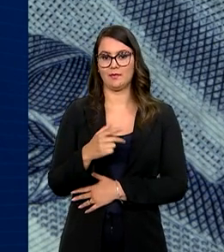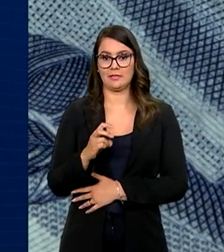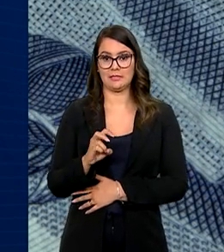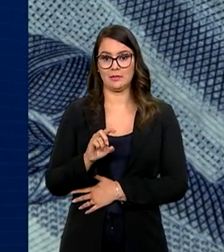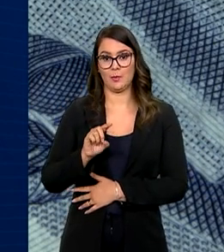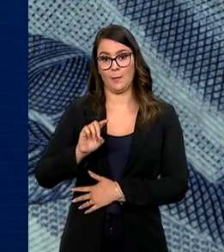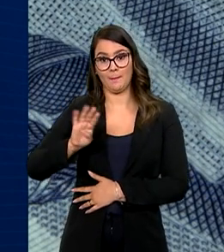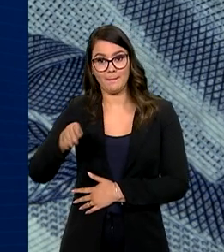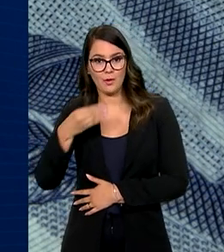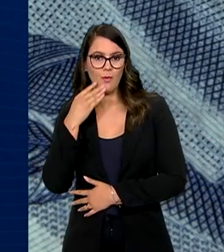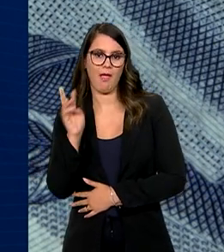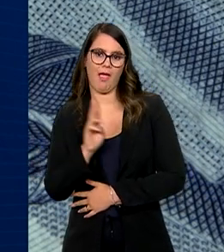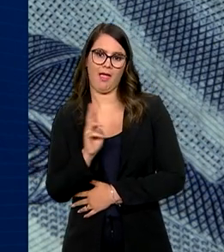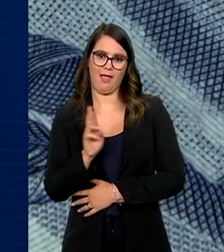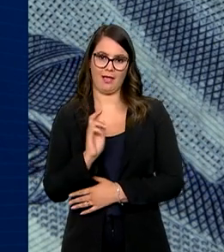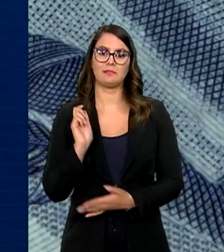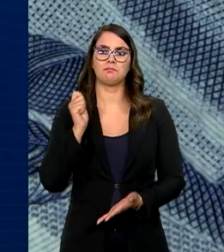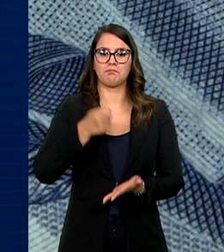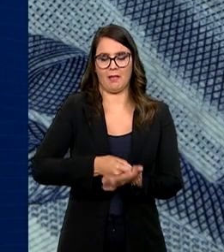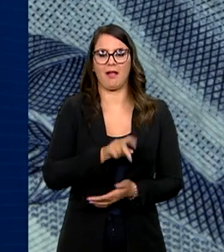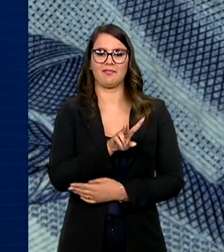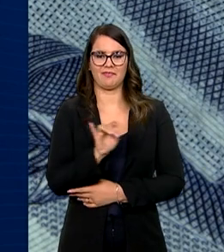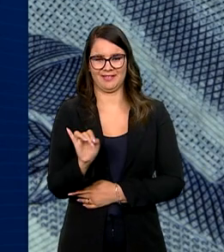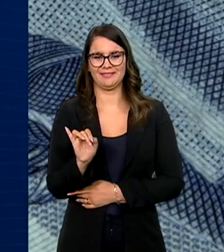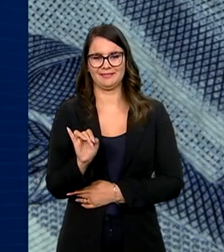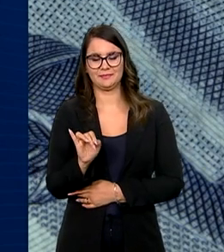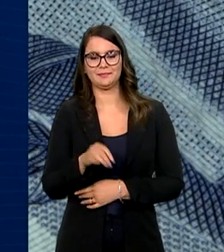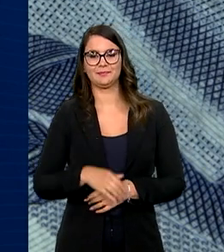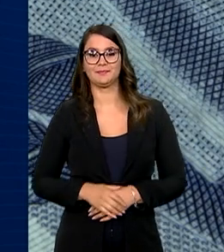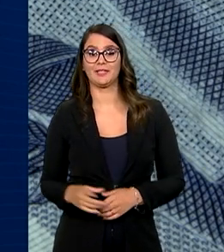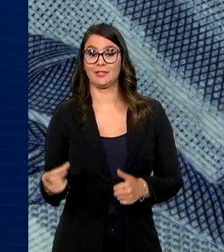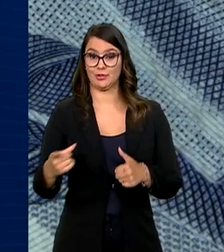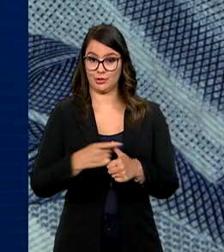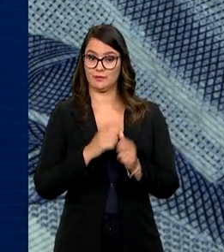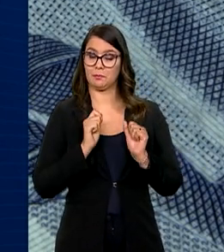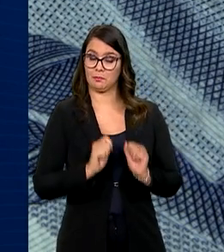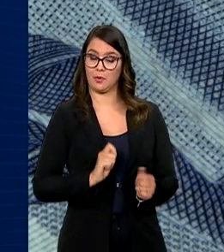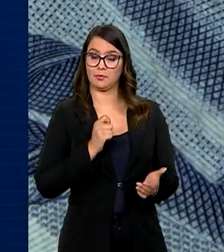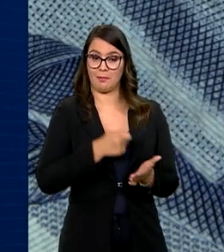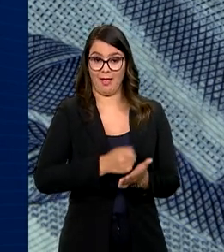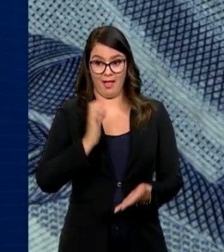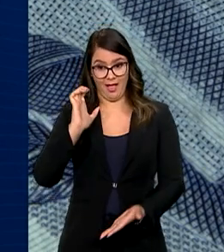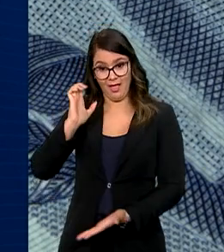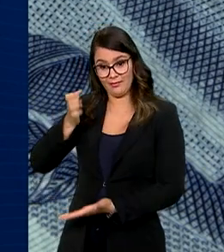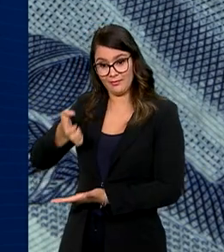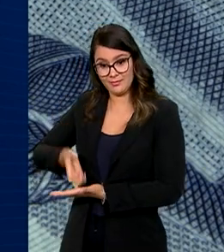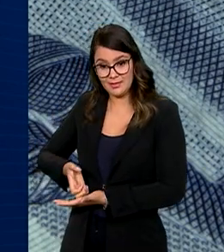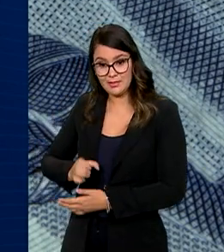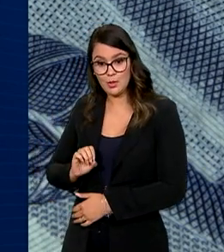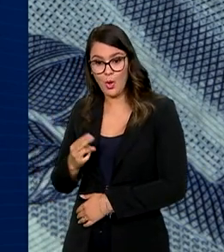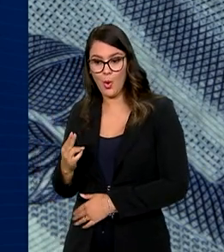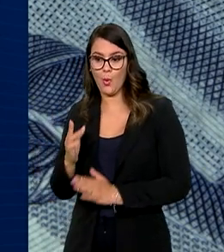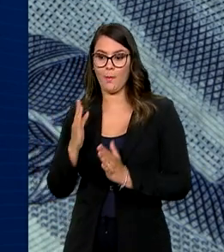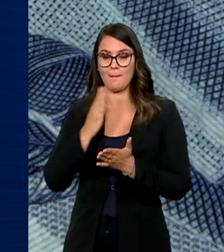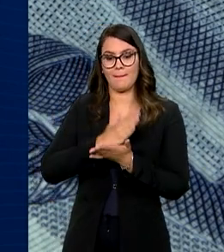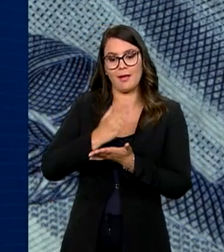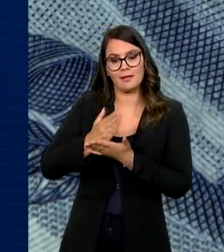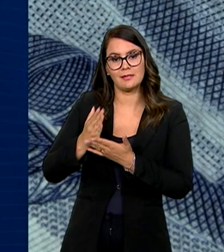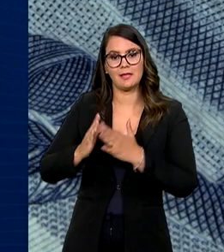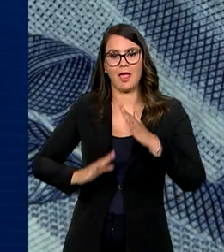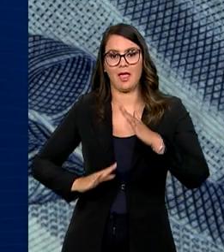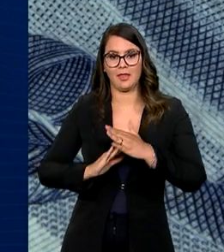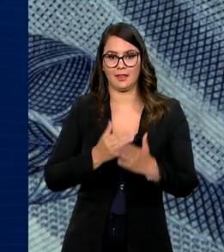bilhões a serem pagos. As dívidas poderão ser quitadas à vista ou até em 60 meses,